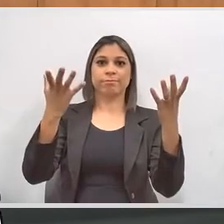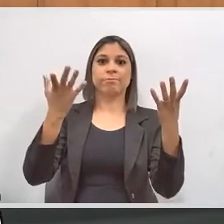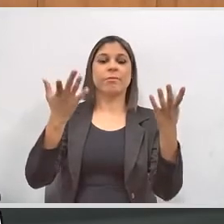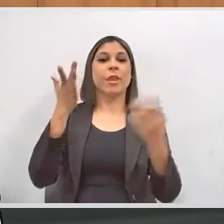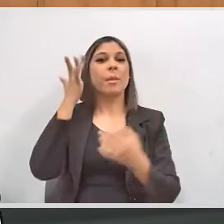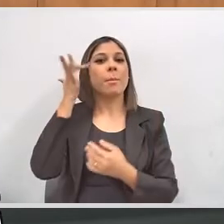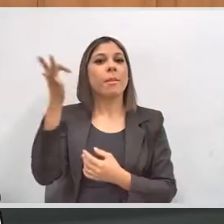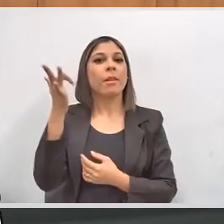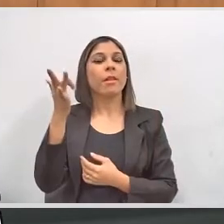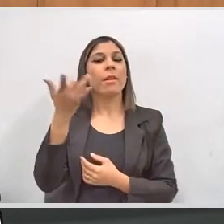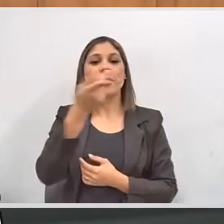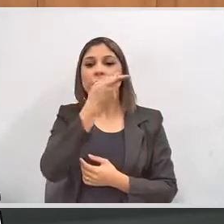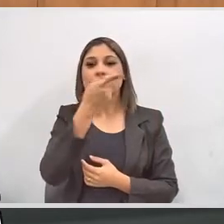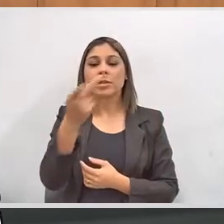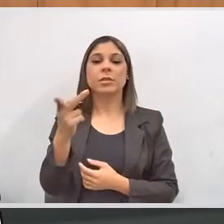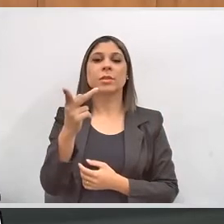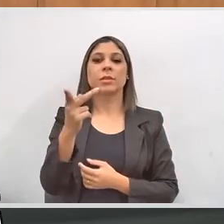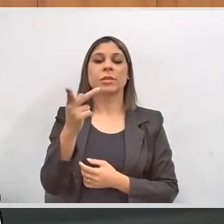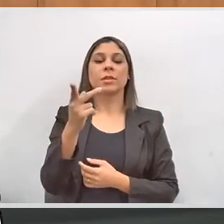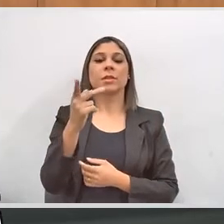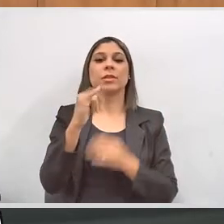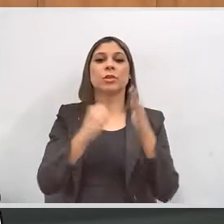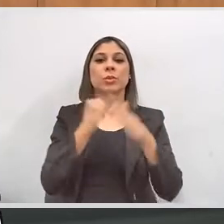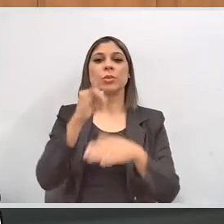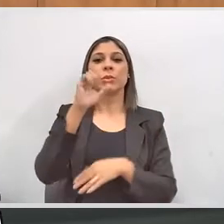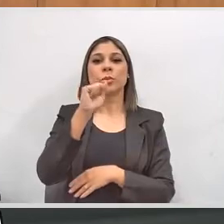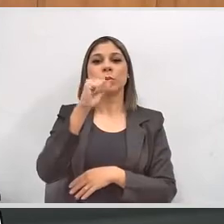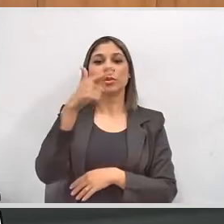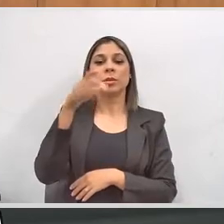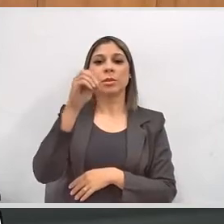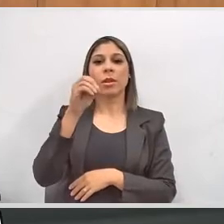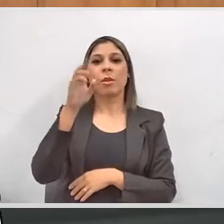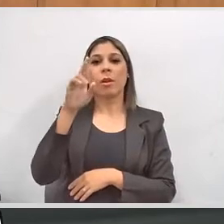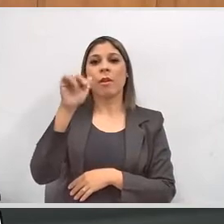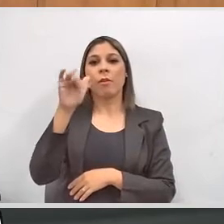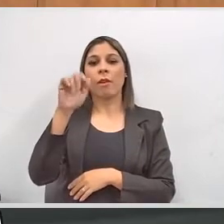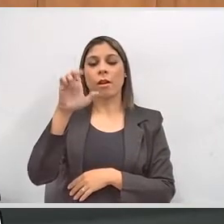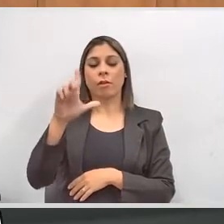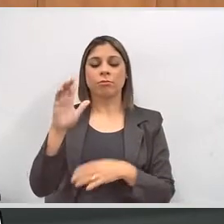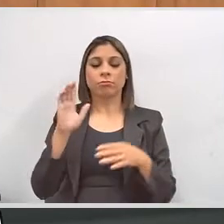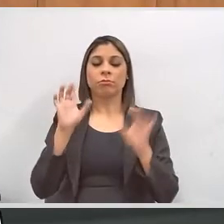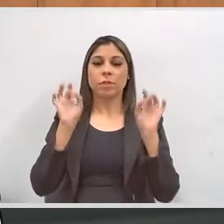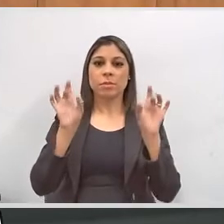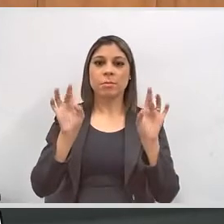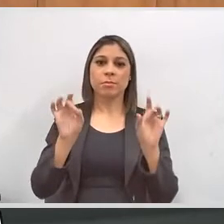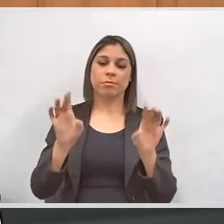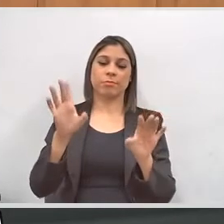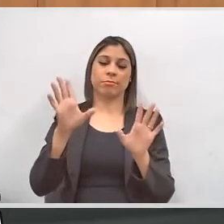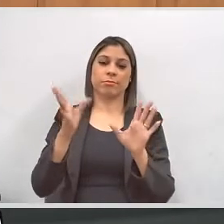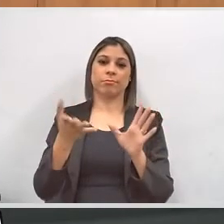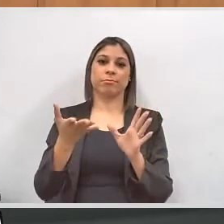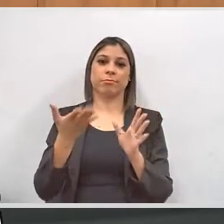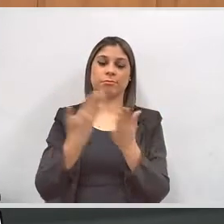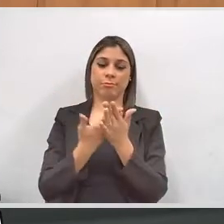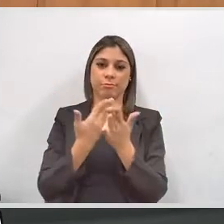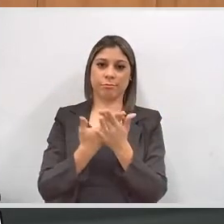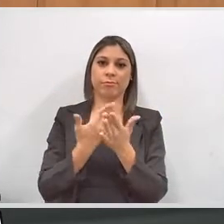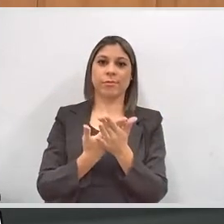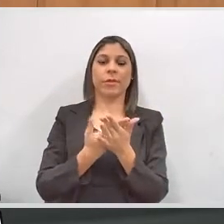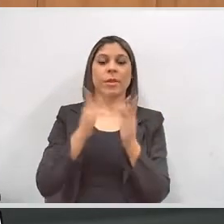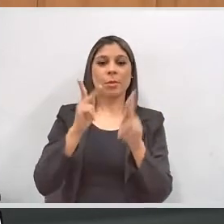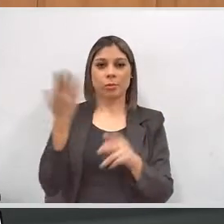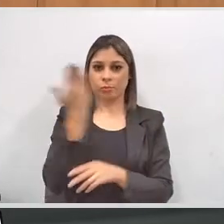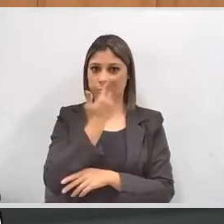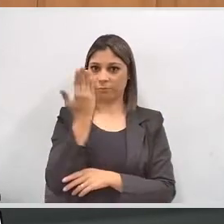comemorar essa data, amanhã nós estaremos visitando o Instituto São Rafael, a escola estadual especializada em educação para pessoas